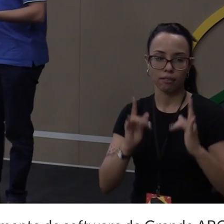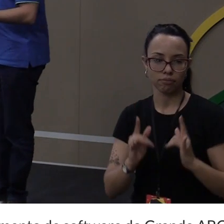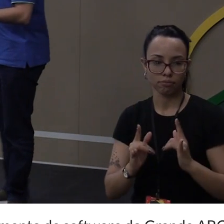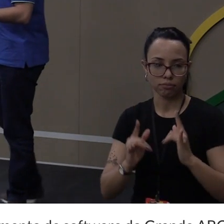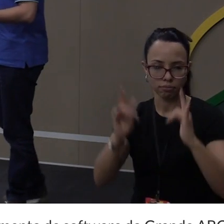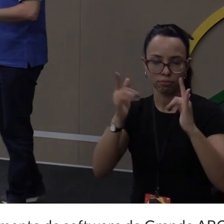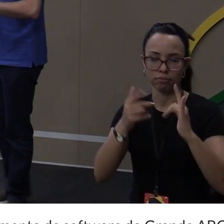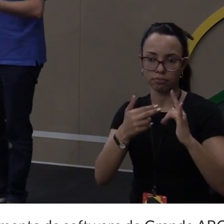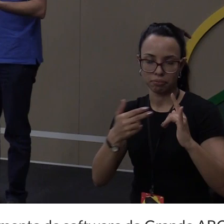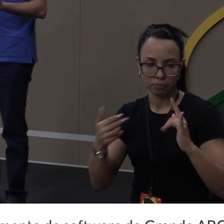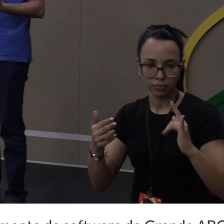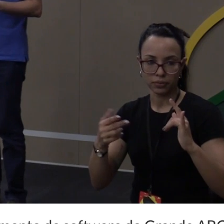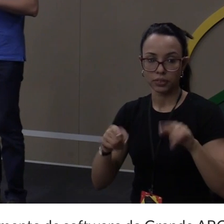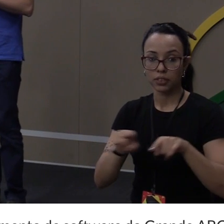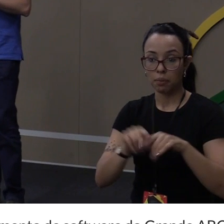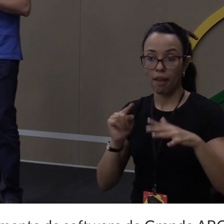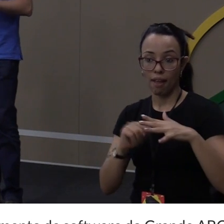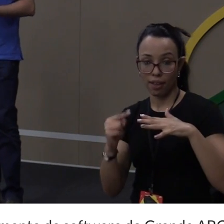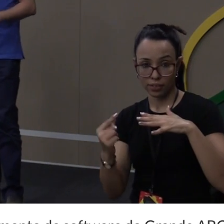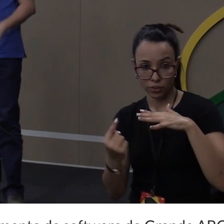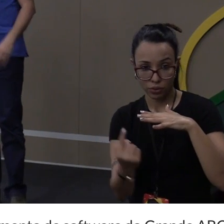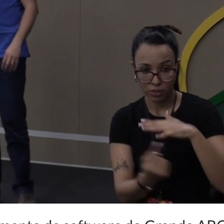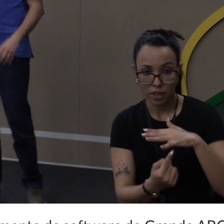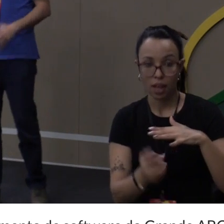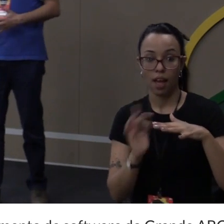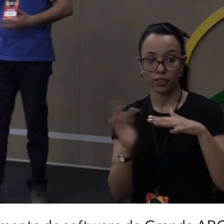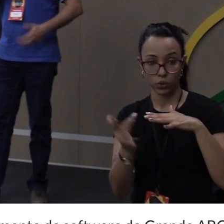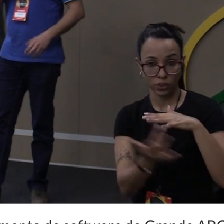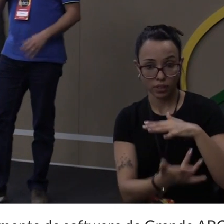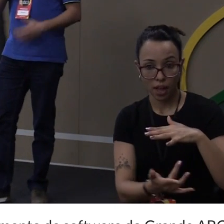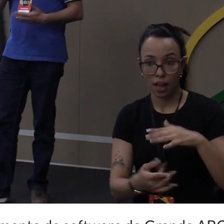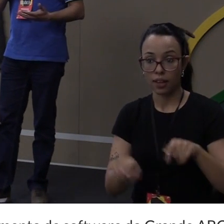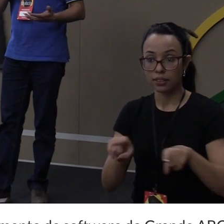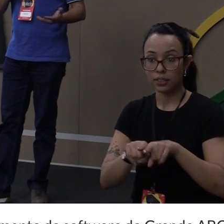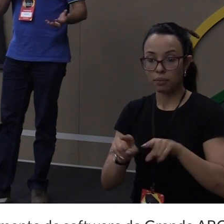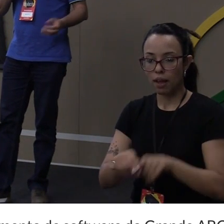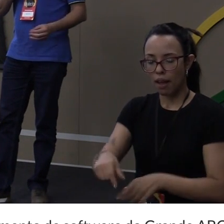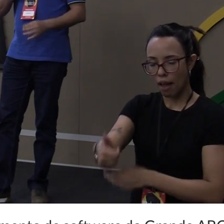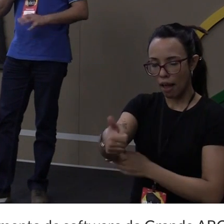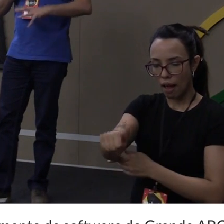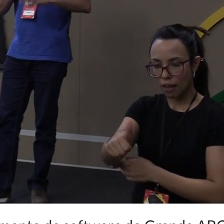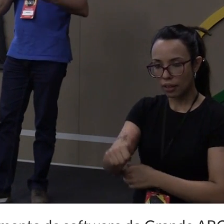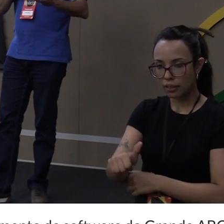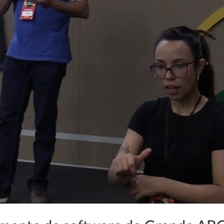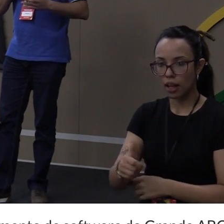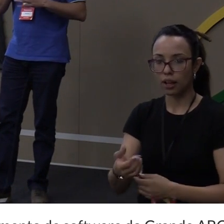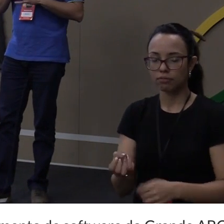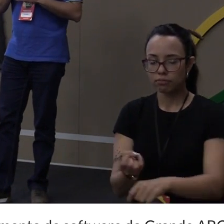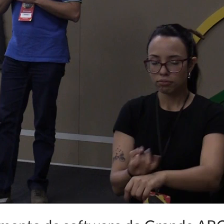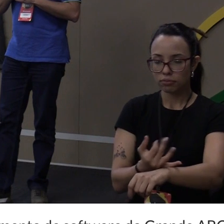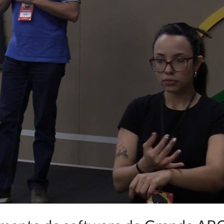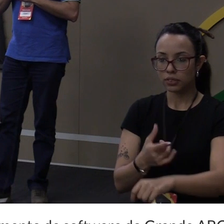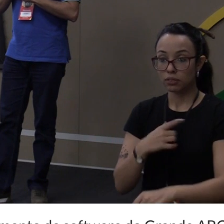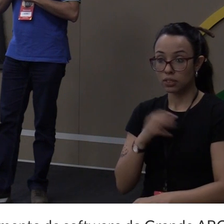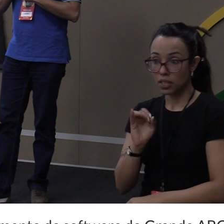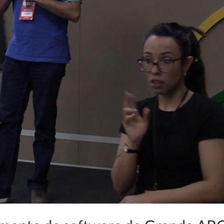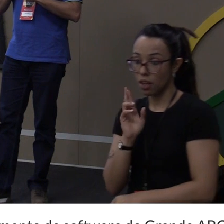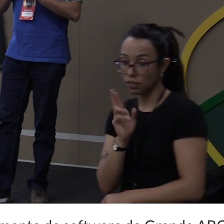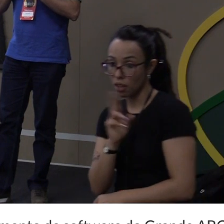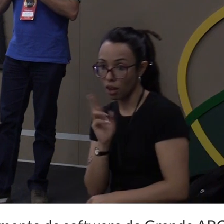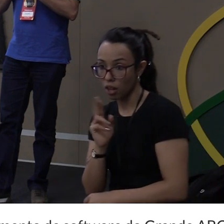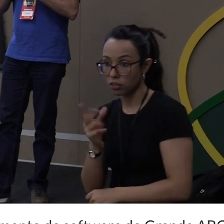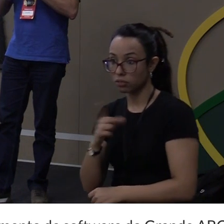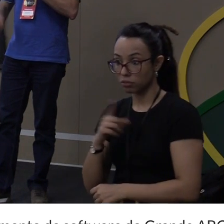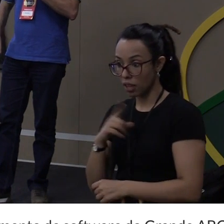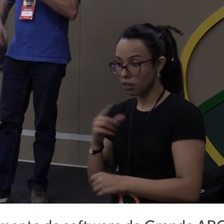redes sociais, análises de sentimentos. Por exemplo, se eu sou um restaurante, eu tenho uma rede de restaurantes, eu quero